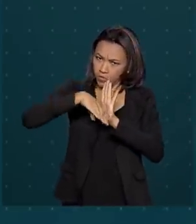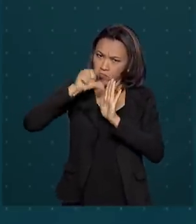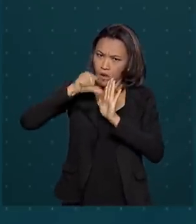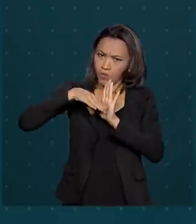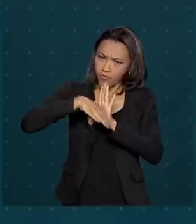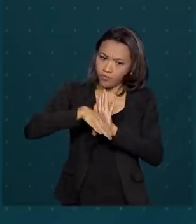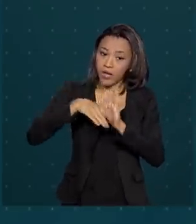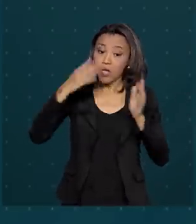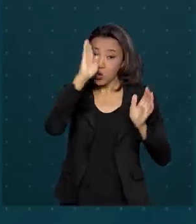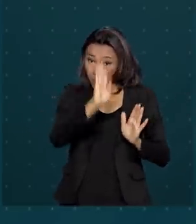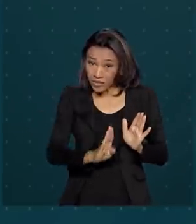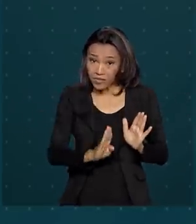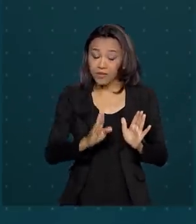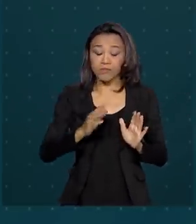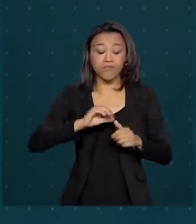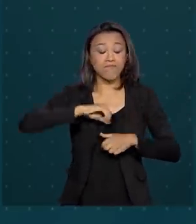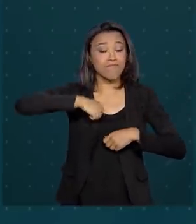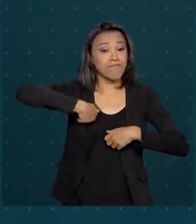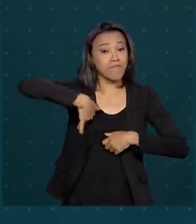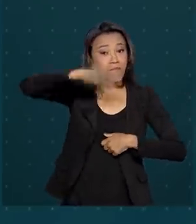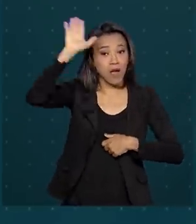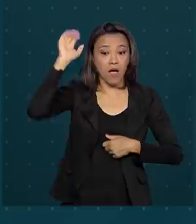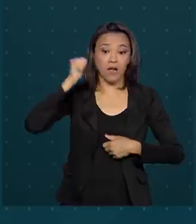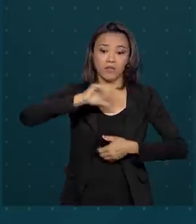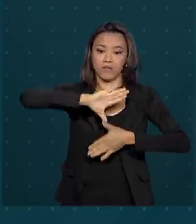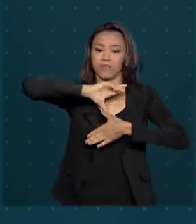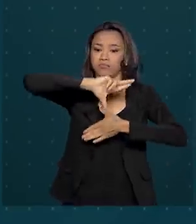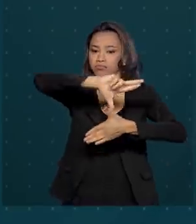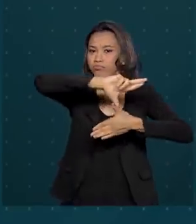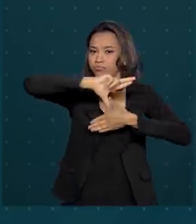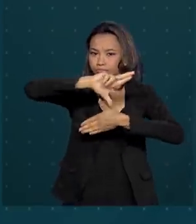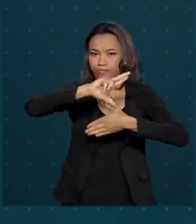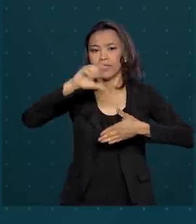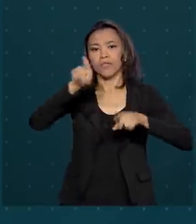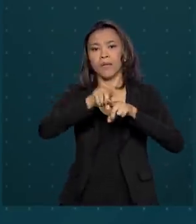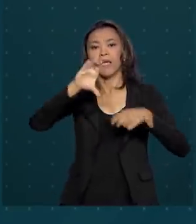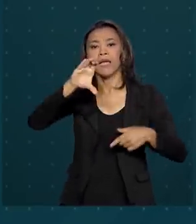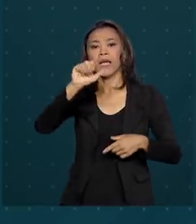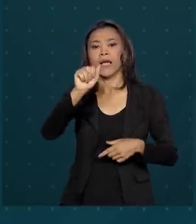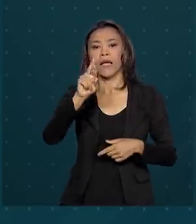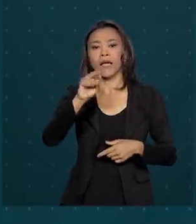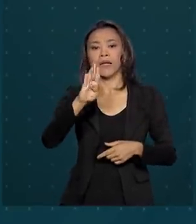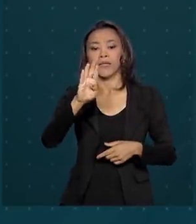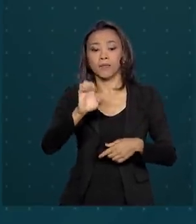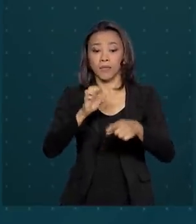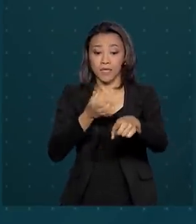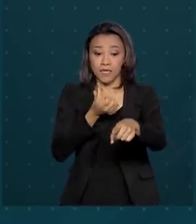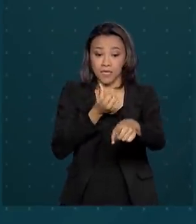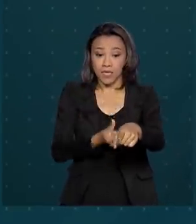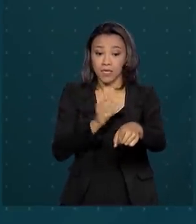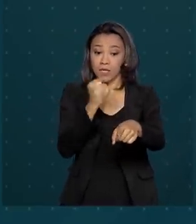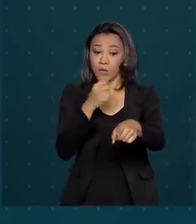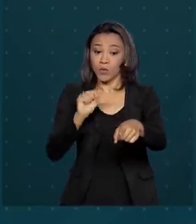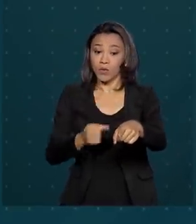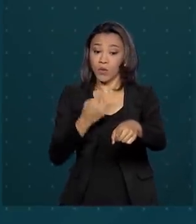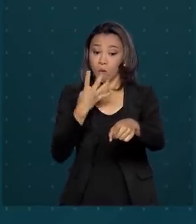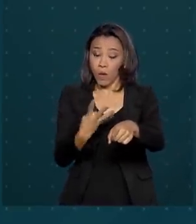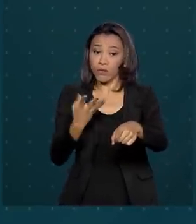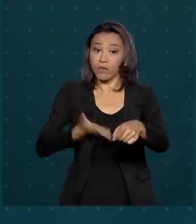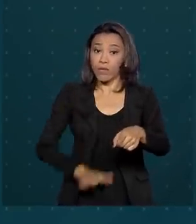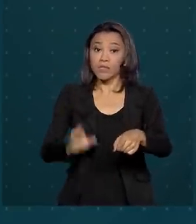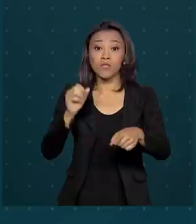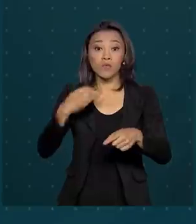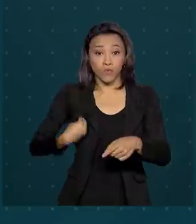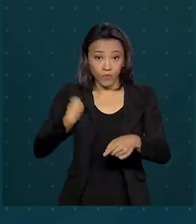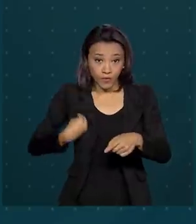o Brasil registra a maior taxa entre os países da América Latina e Caribe, chegando a 68,4 nascidos vivos para